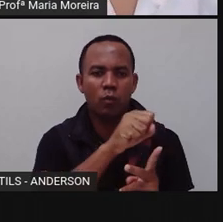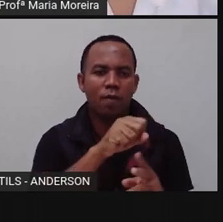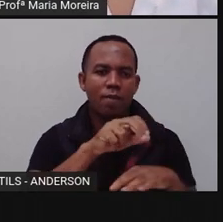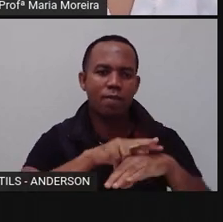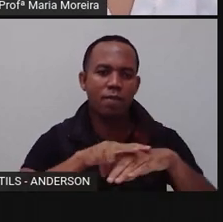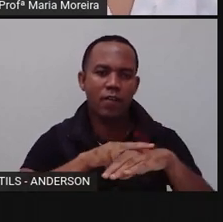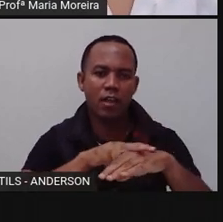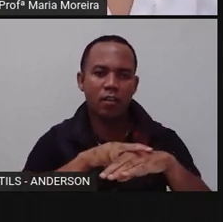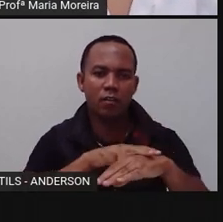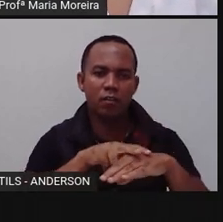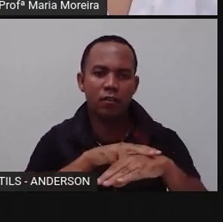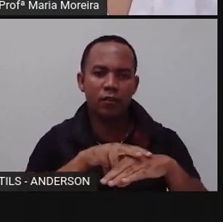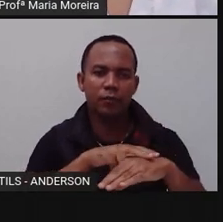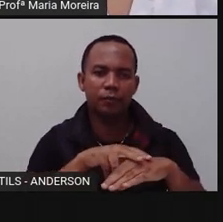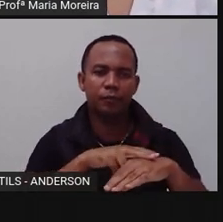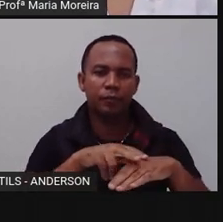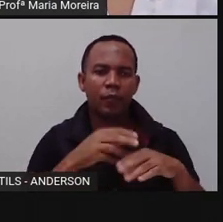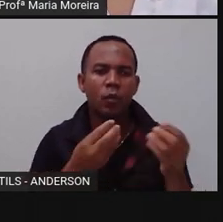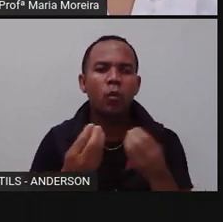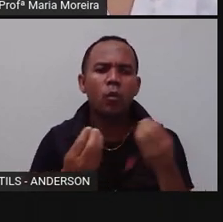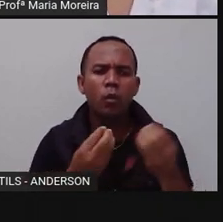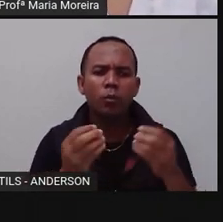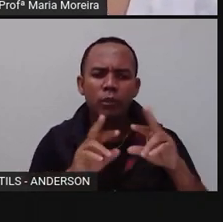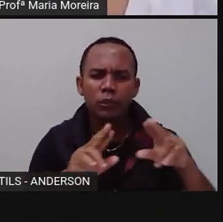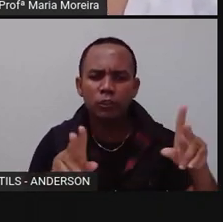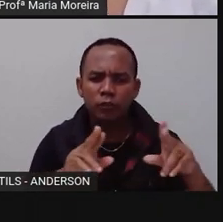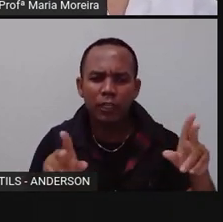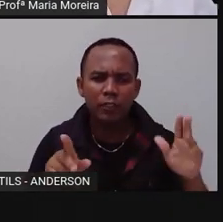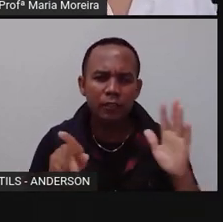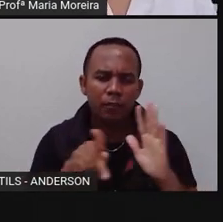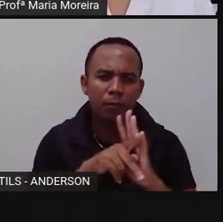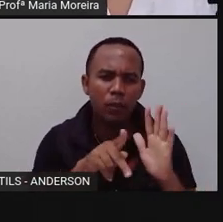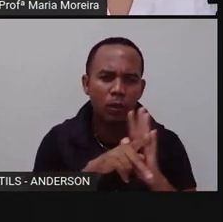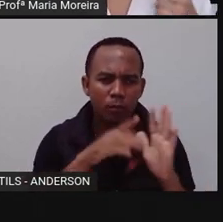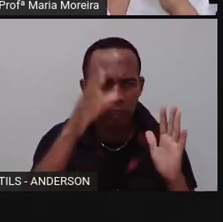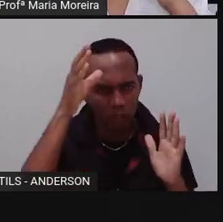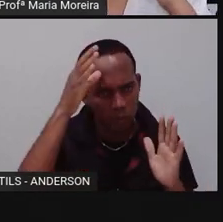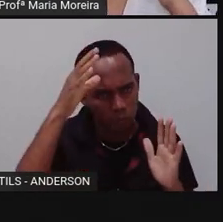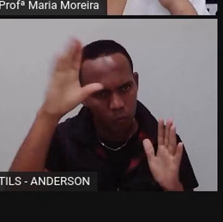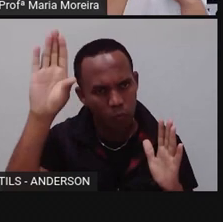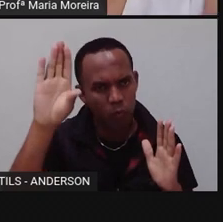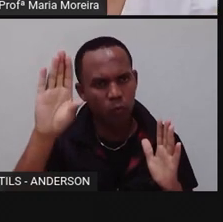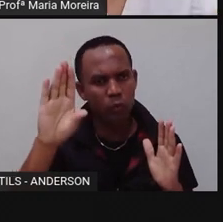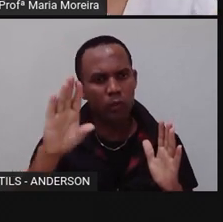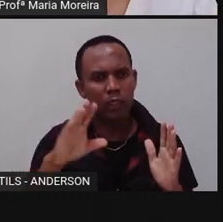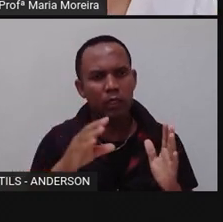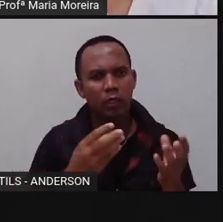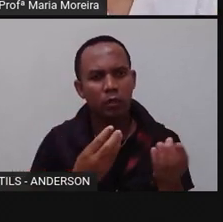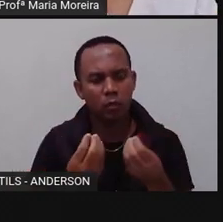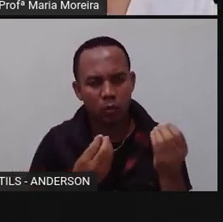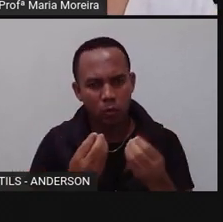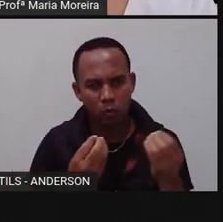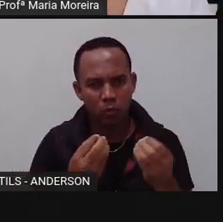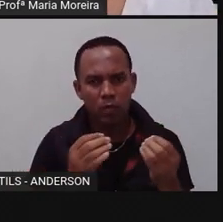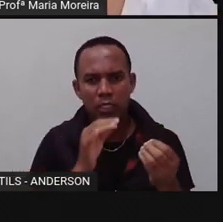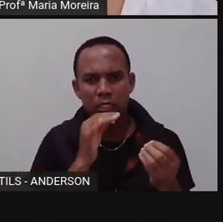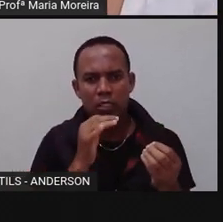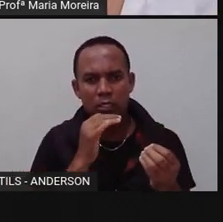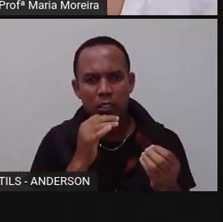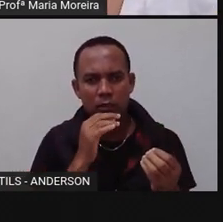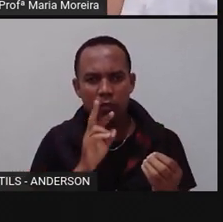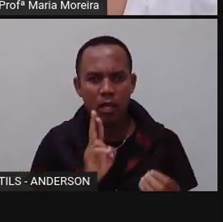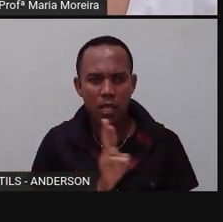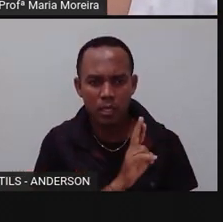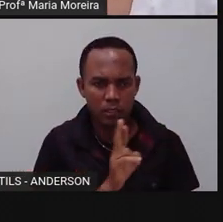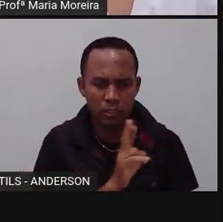baixo e verde. A diferença básica está na religião. Sendo a primeira, obviamente, esse nome é África Islâmica, né? A religião vai ser o